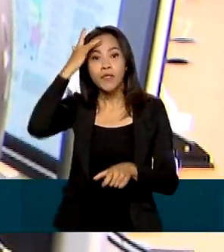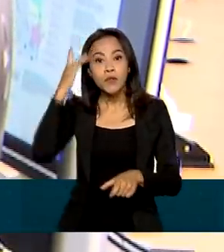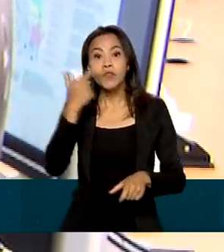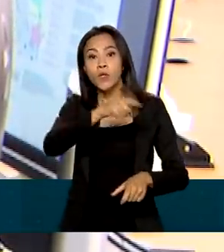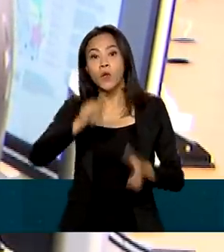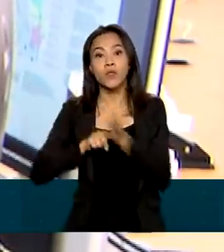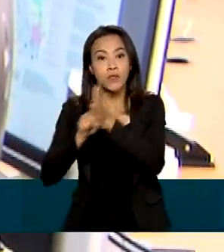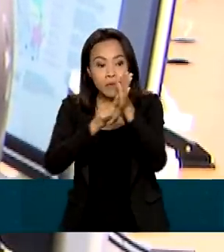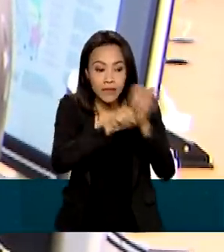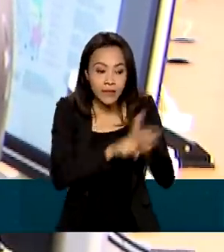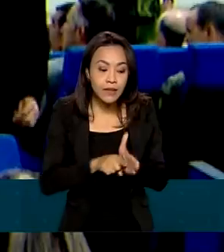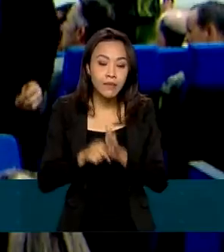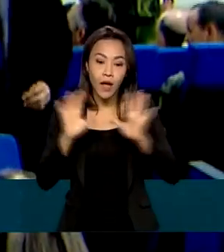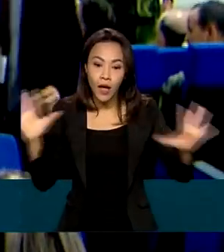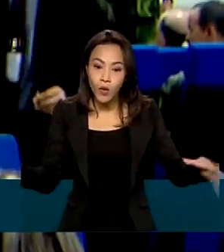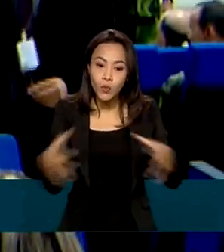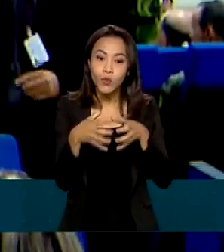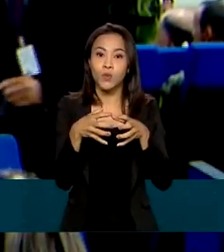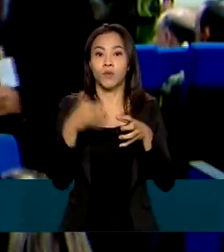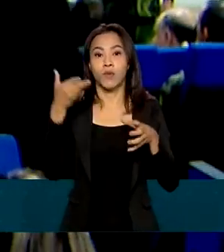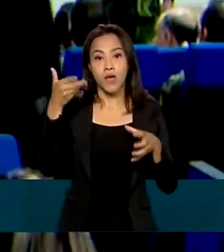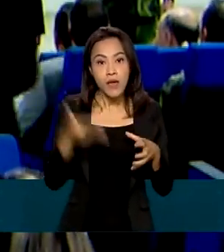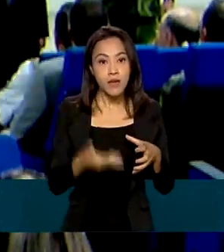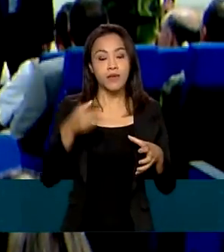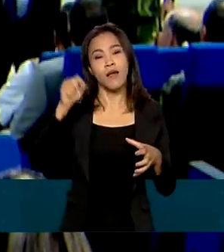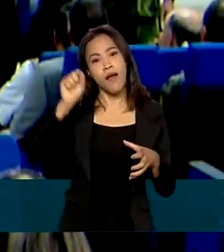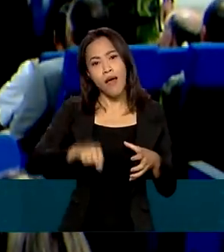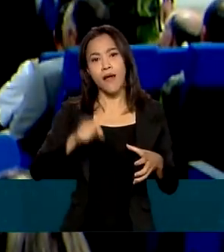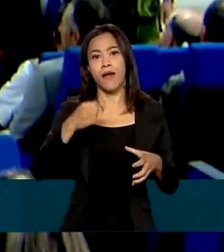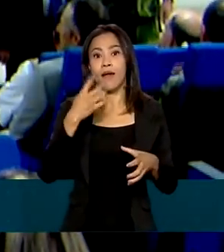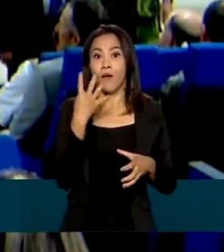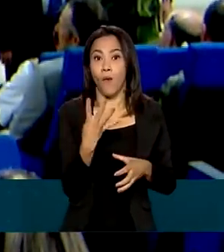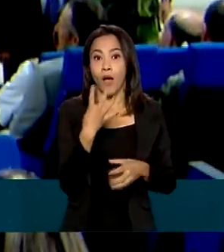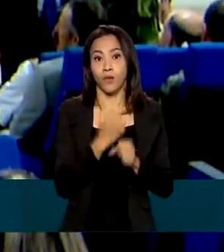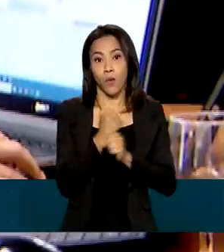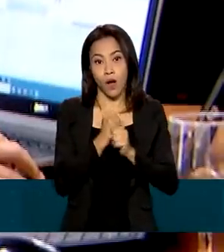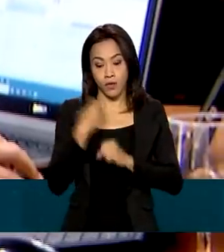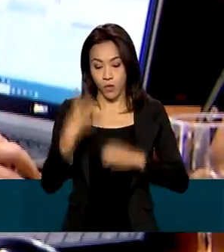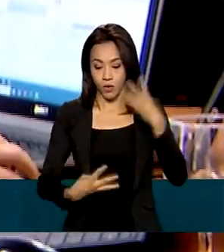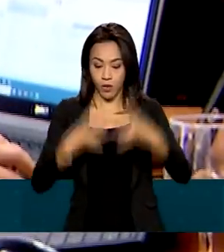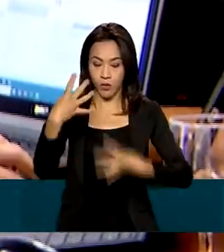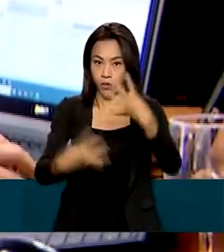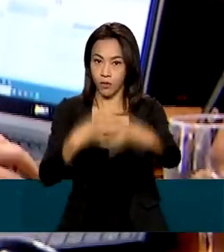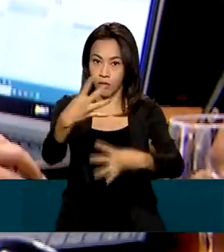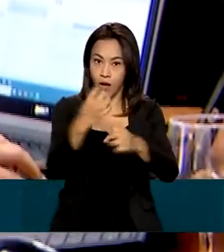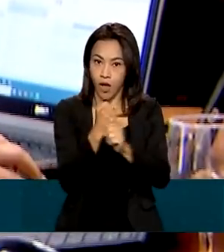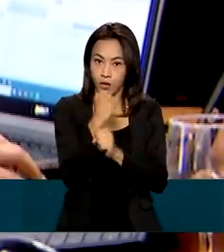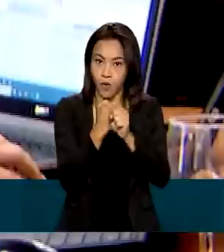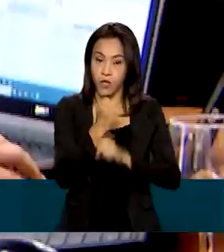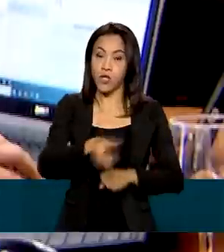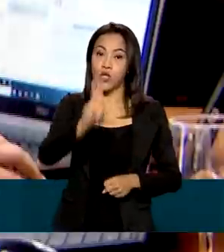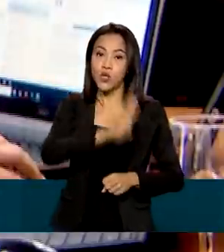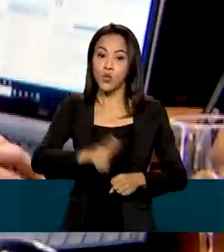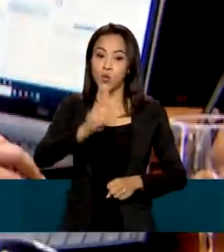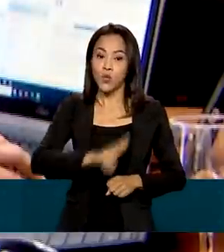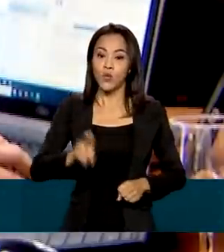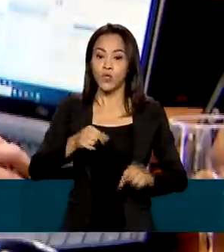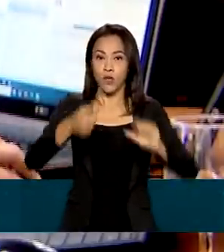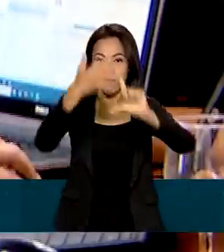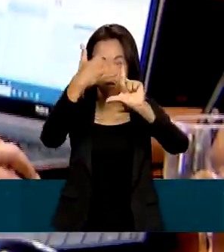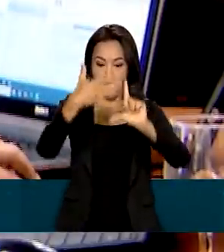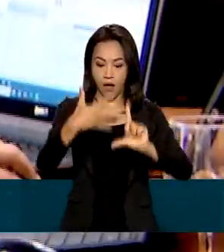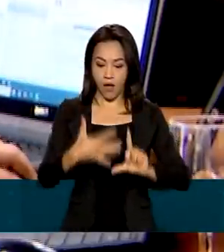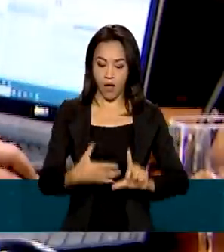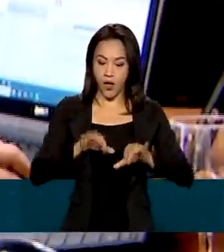sobre Operações de Paz. O exercício é feito a cada quatro anos e utiliza uma plataforma única de computadores